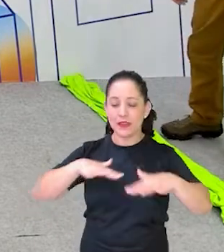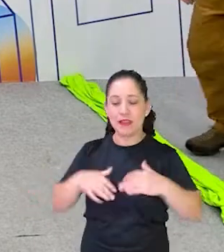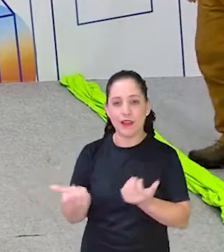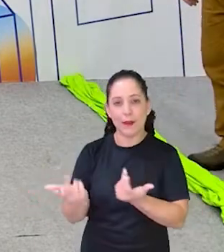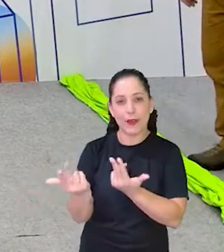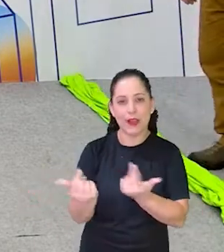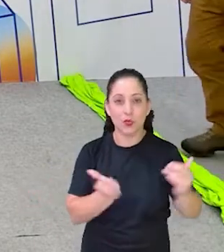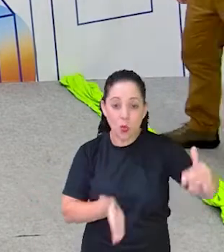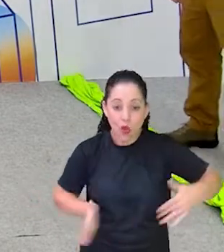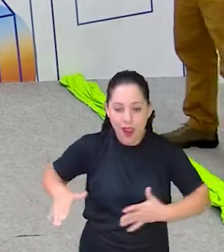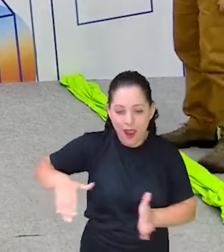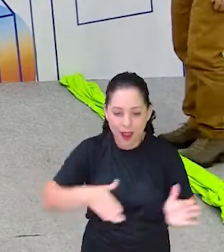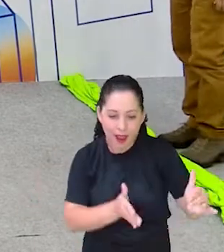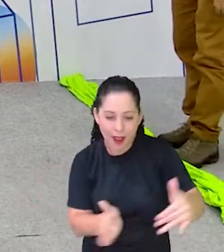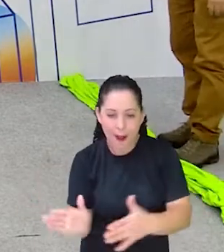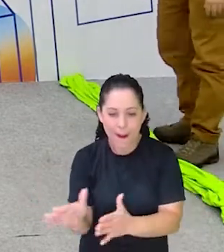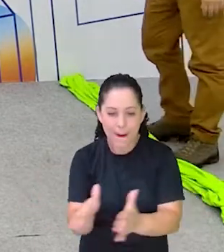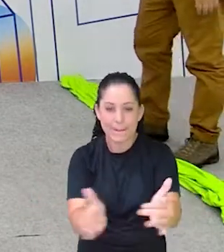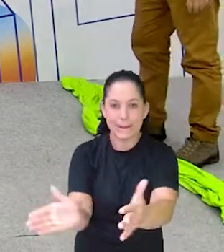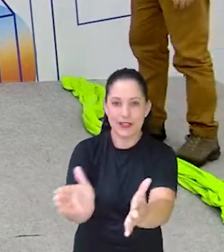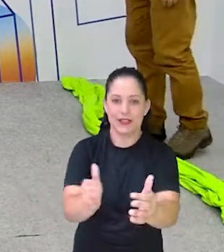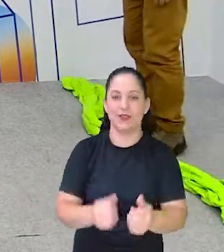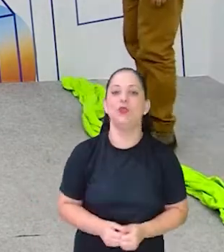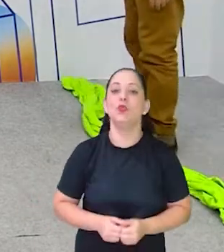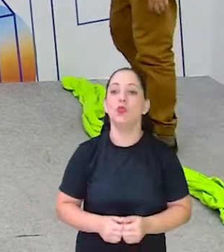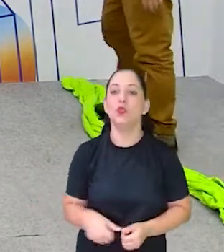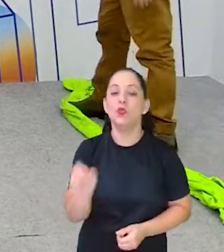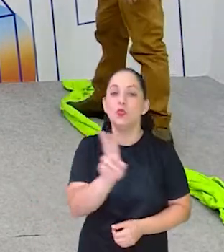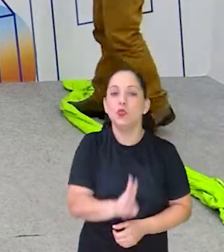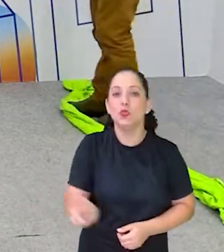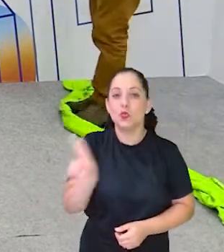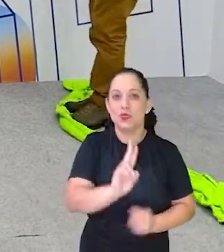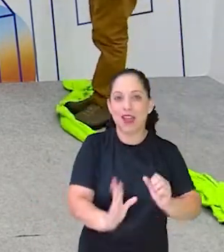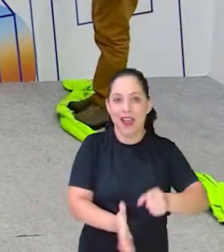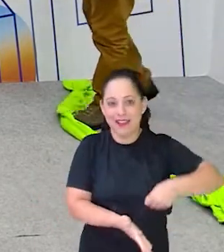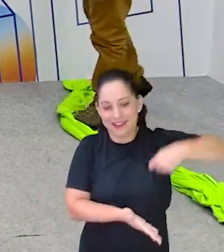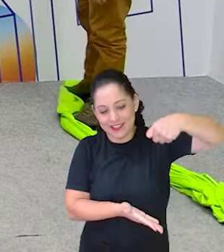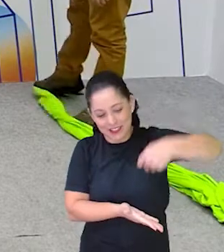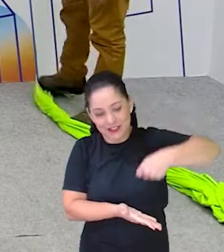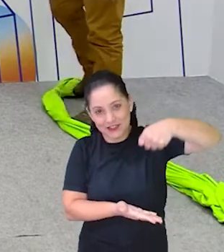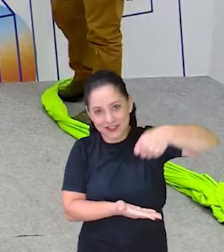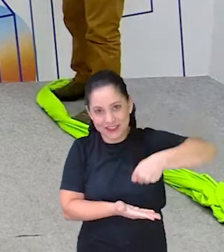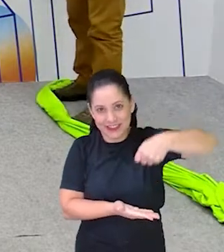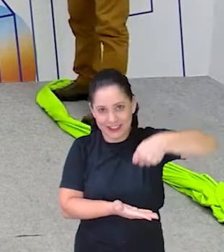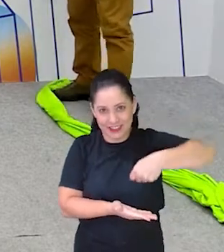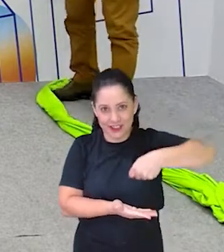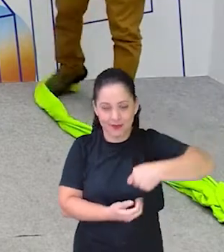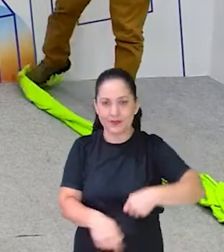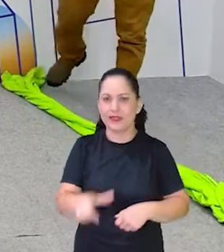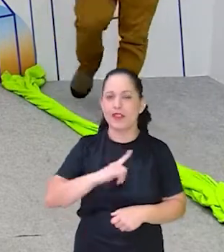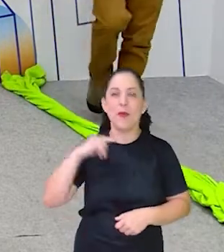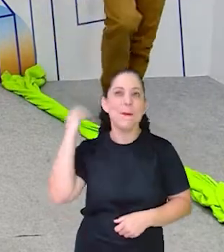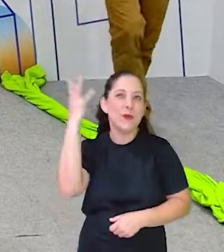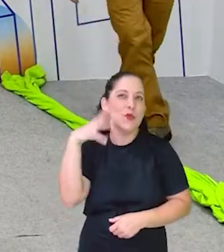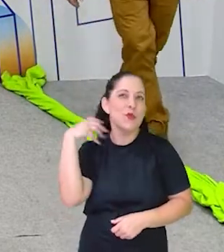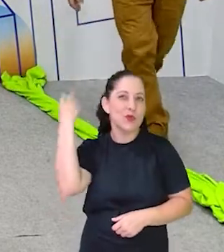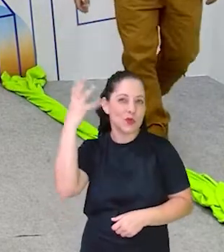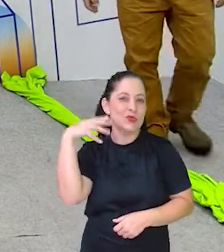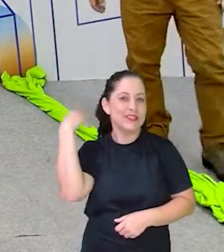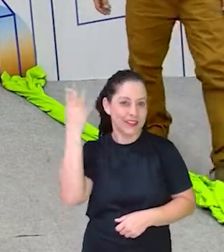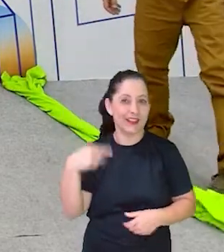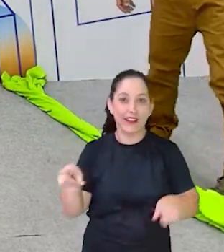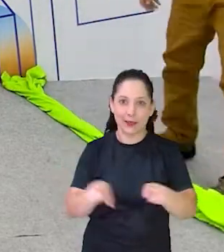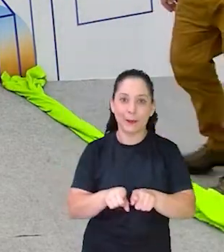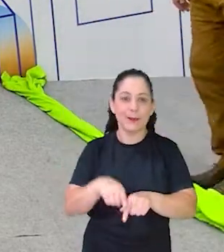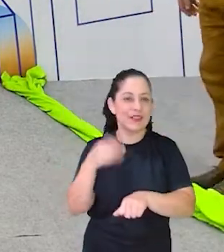de um lado para o outro, carregando essa cestinha, certo? Vai ter uma música também, que a gente também